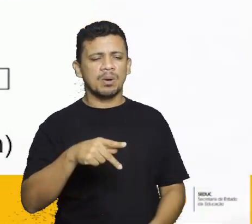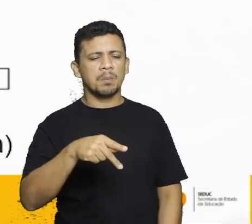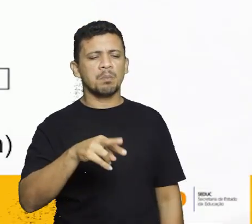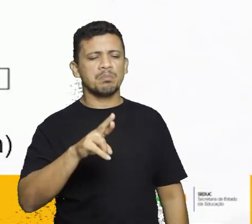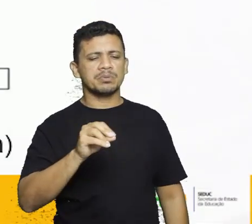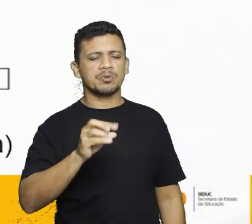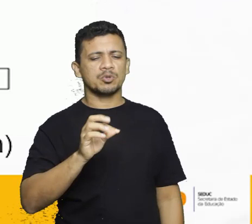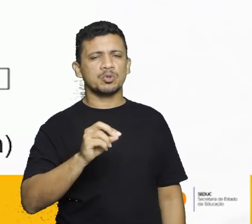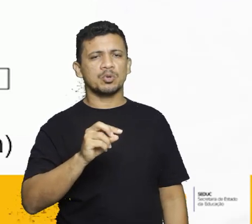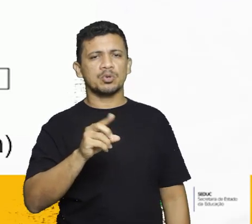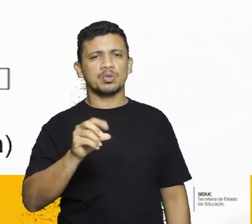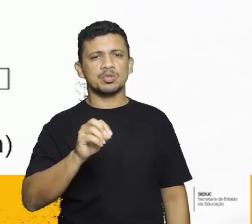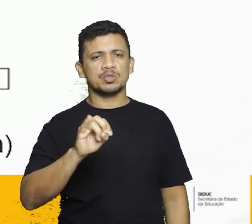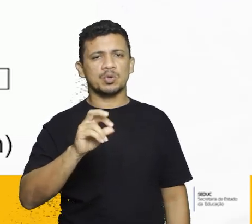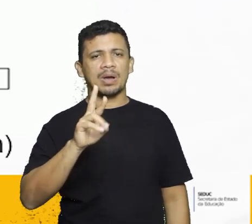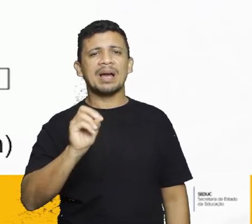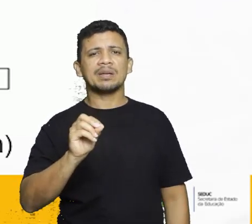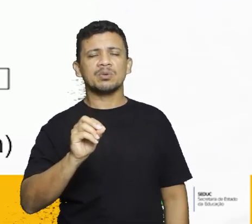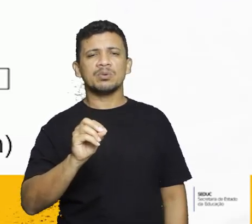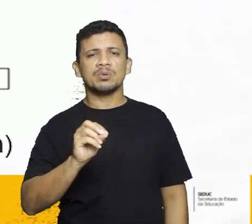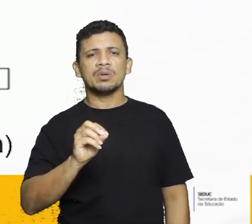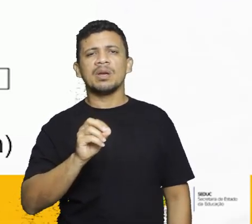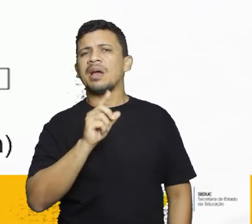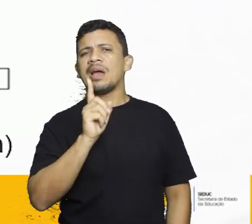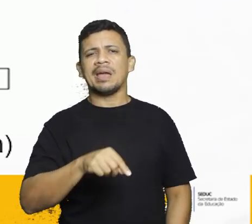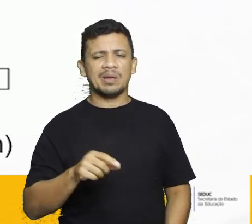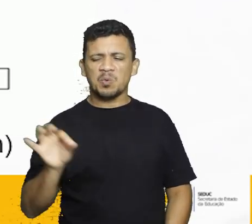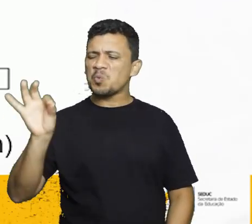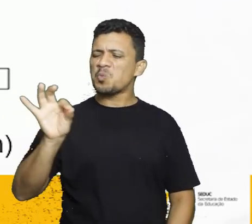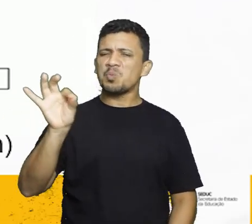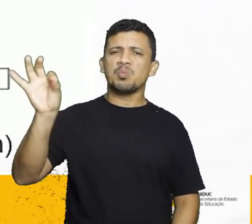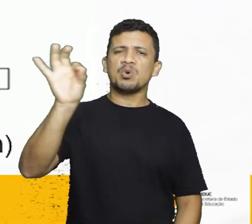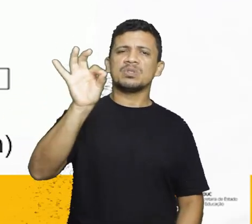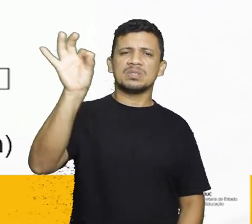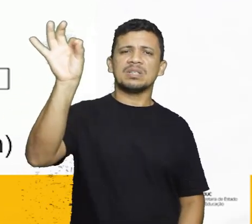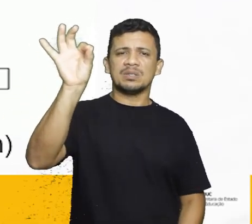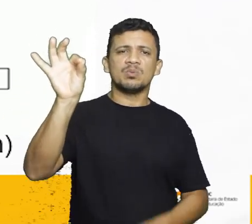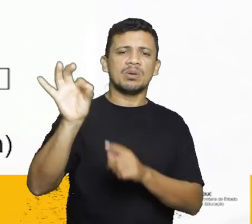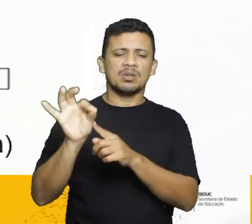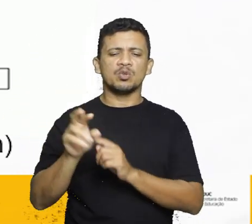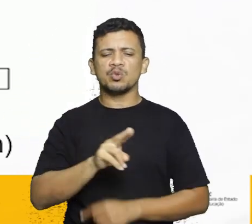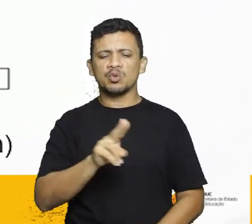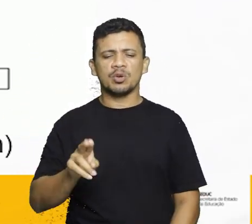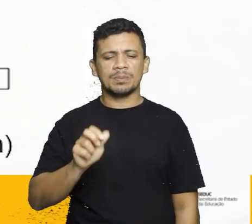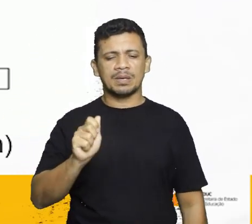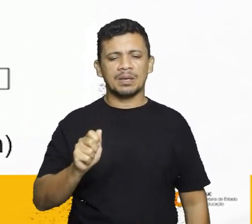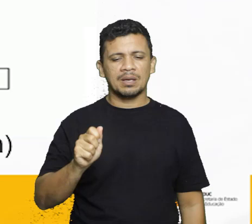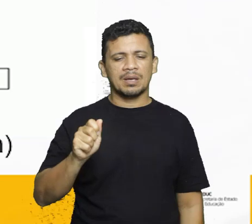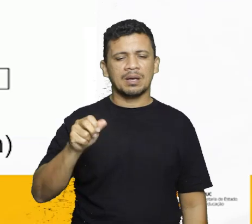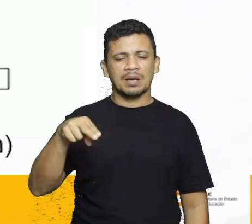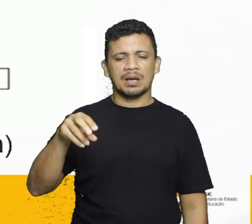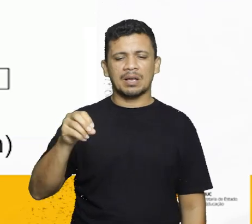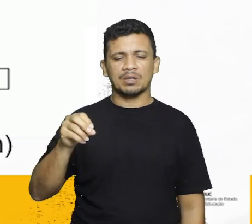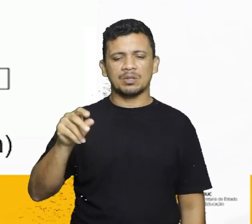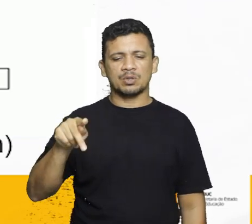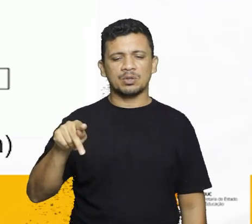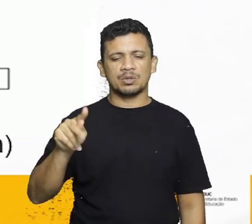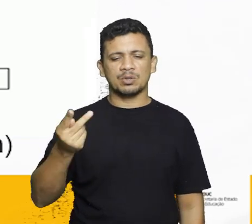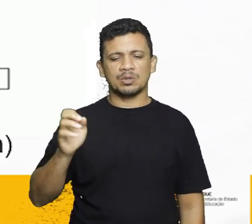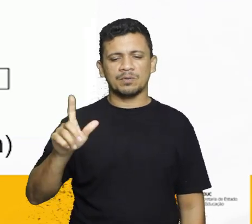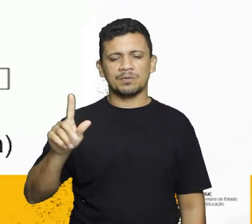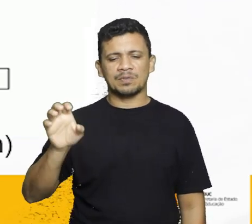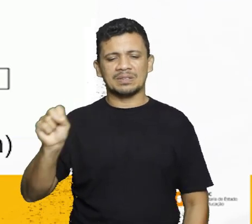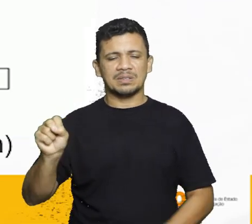transmitido por um mosquito, na verdade, é um indivíduo do gênero anófilis, tá certo? Ele vai inocular